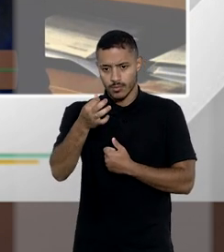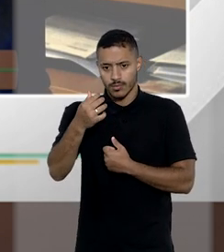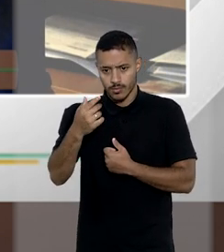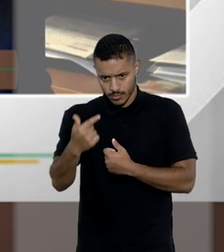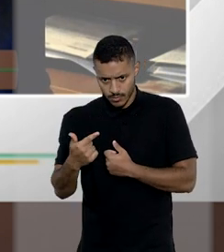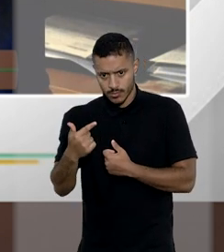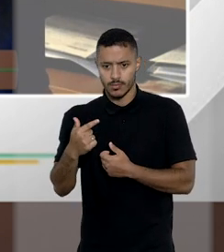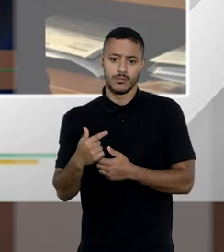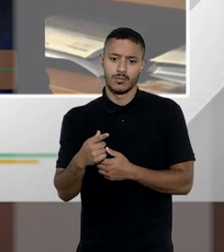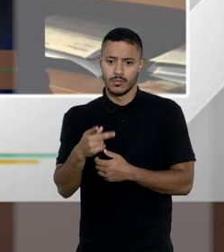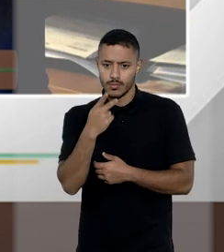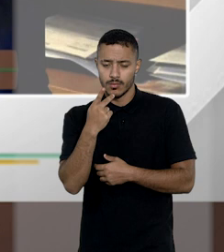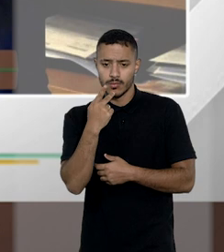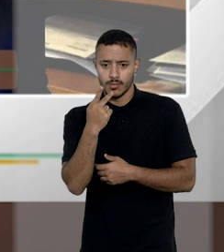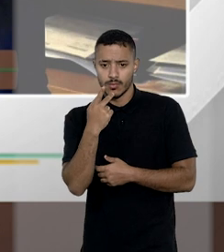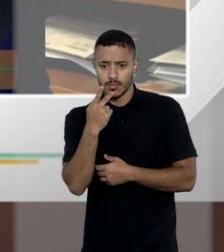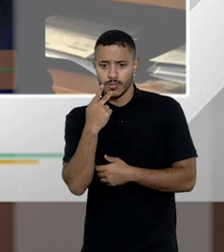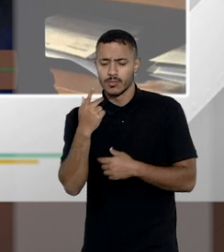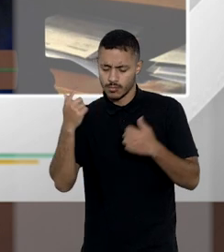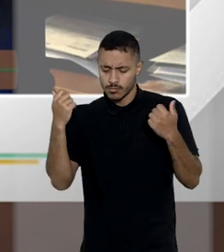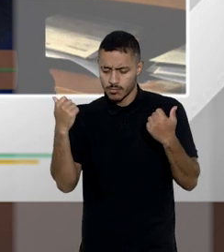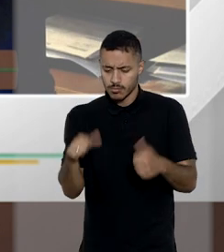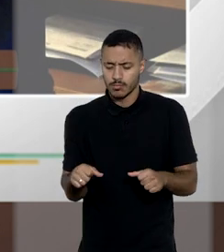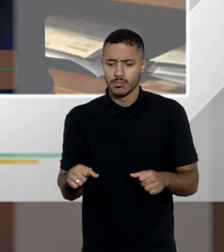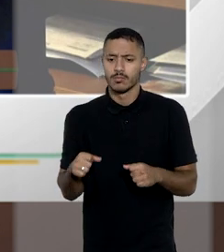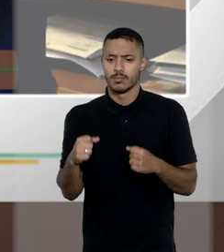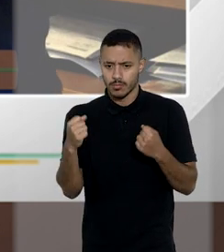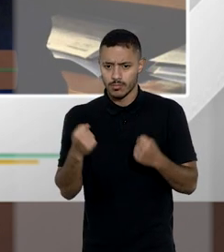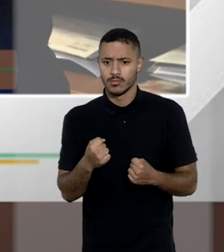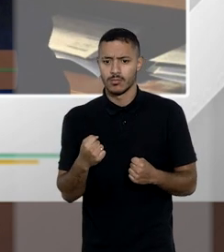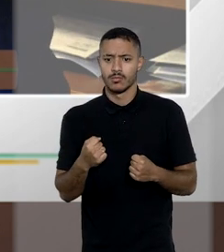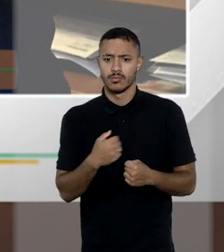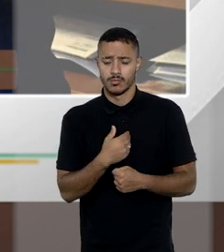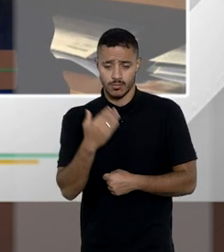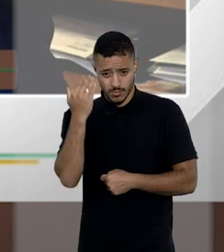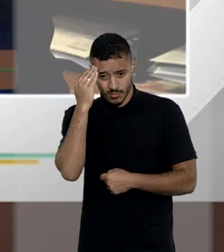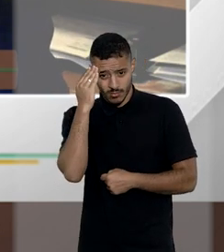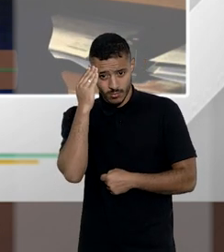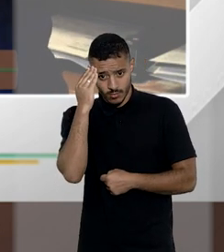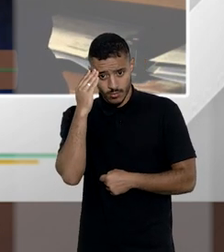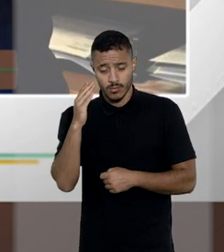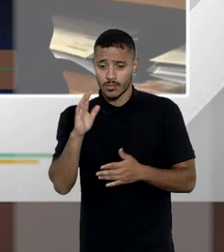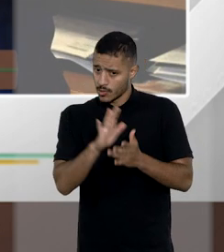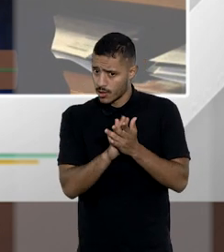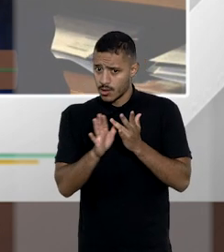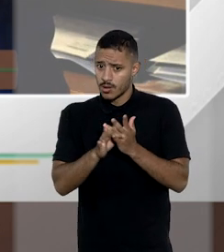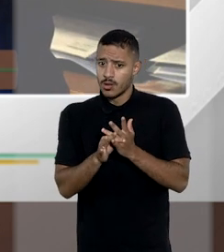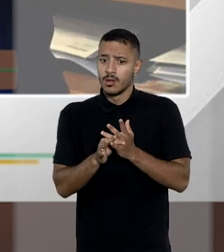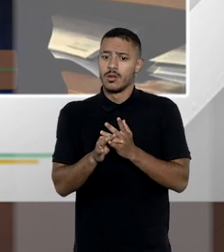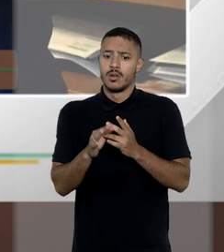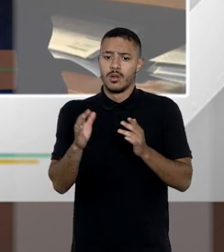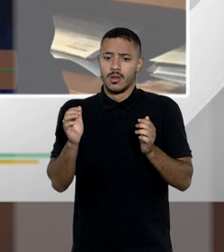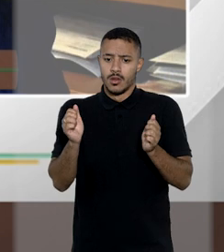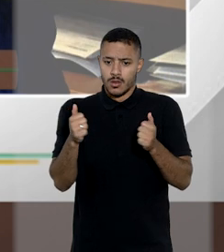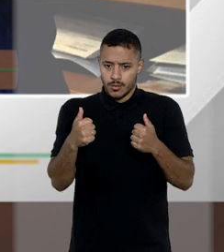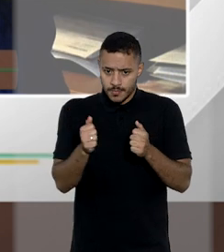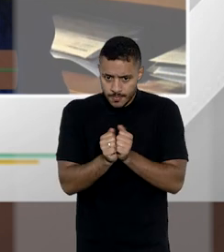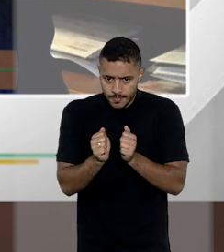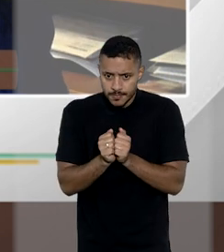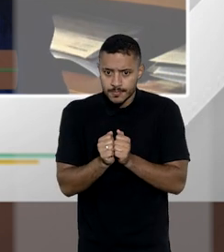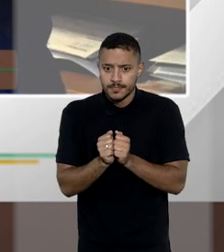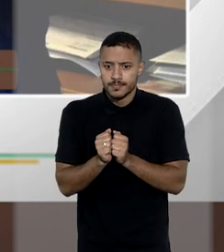código civil que fala da pacta corvina é possível sim no meu entendimento os casais ou os